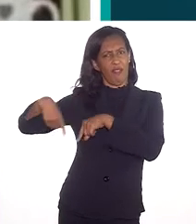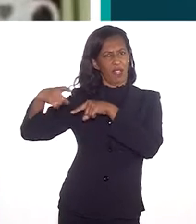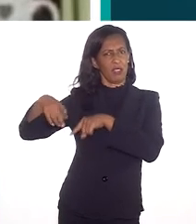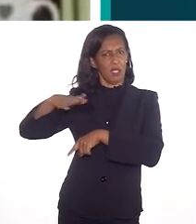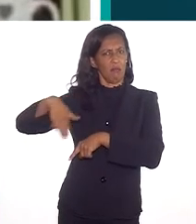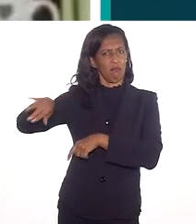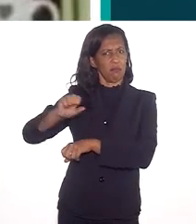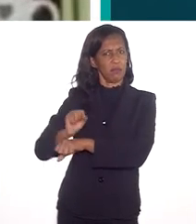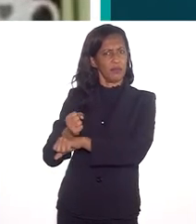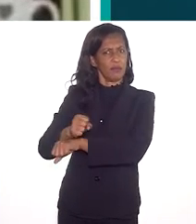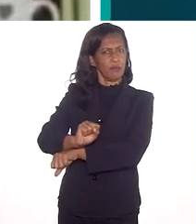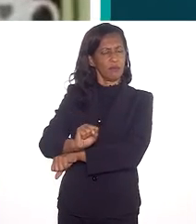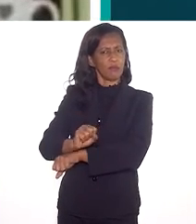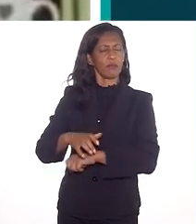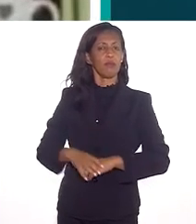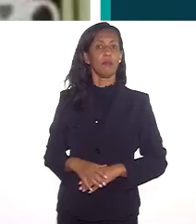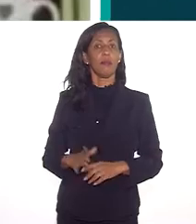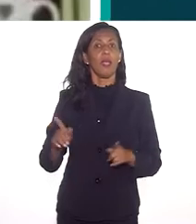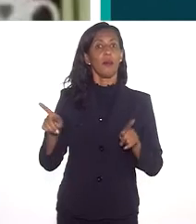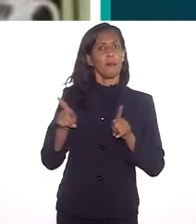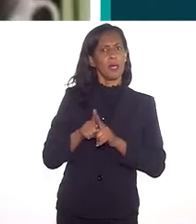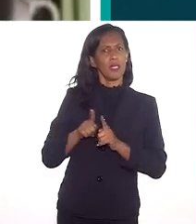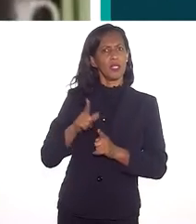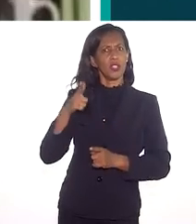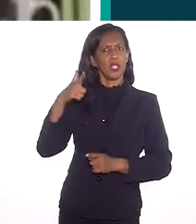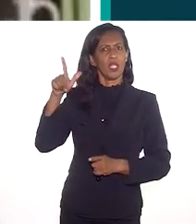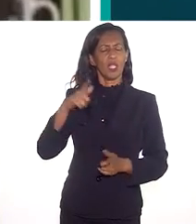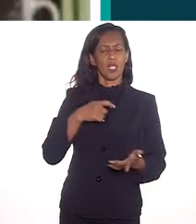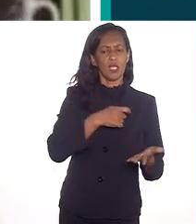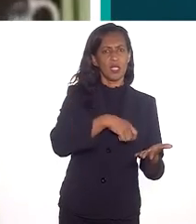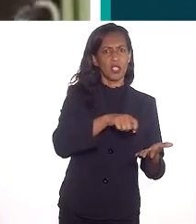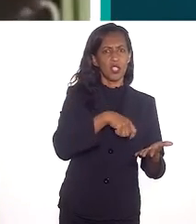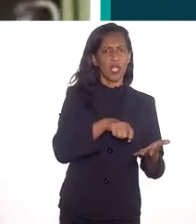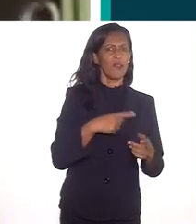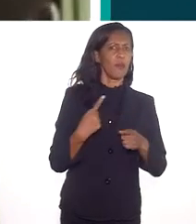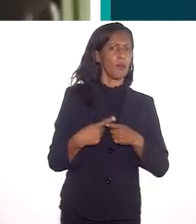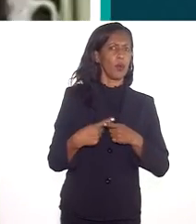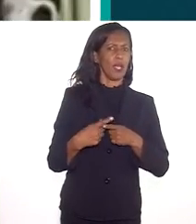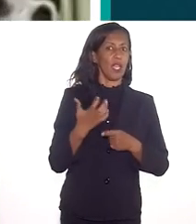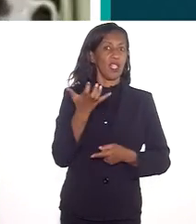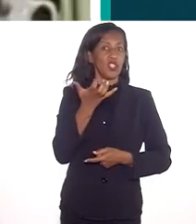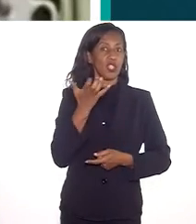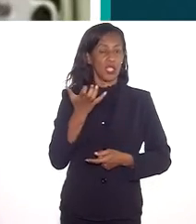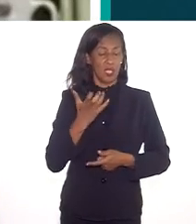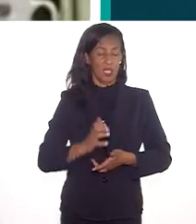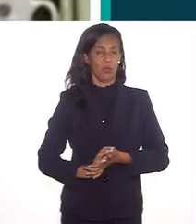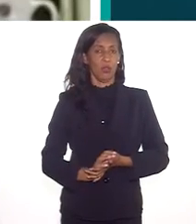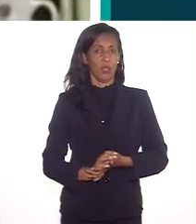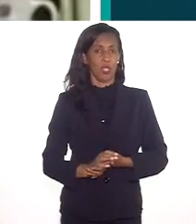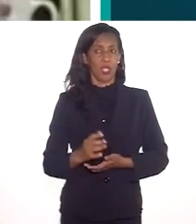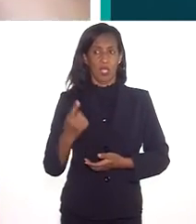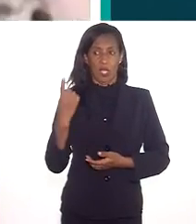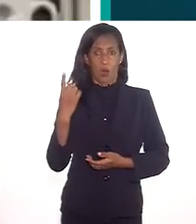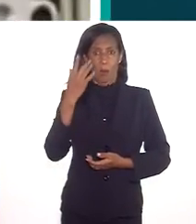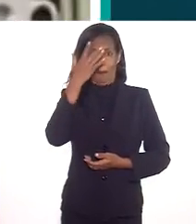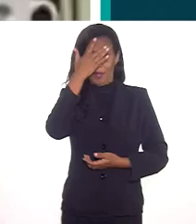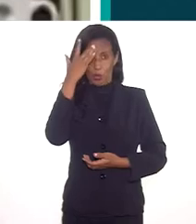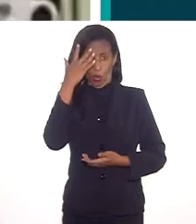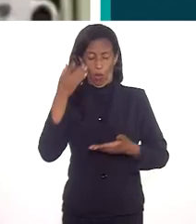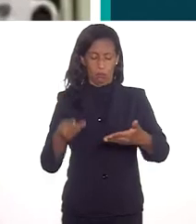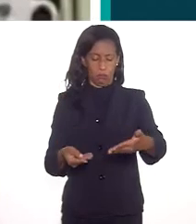fazendas de escravizados, mas nós temos aí uma outra questão. Eles escrevem porque eles queriam que alguém que